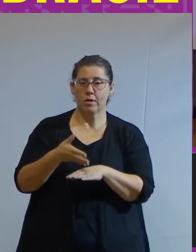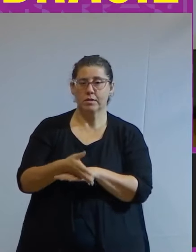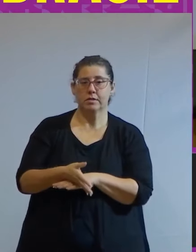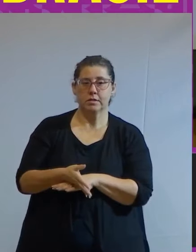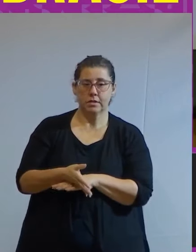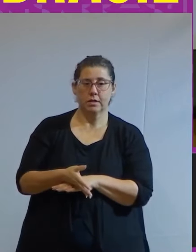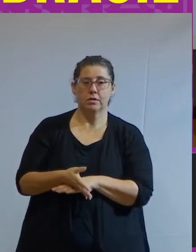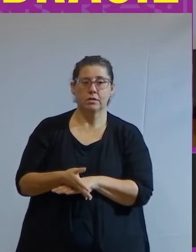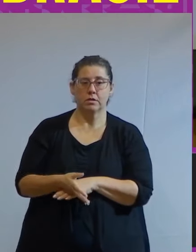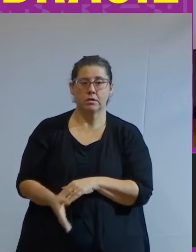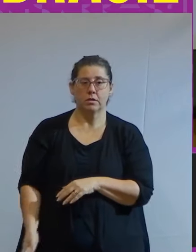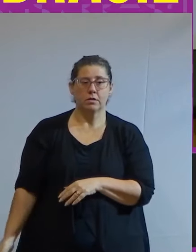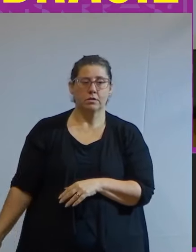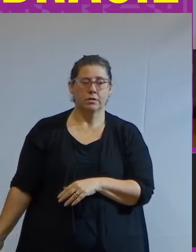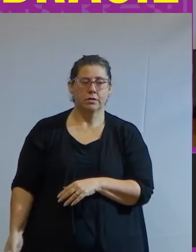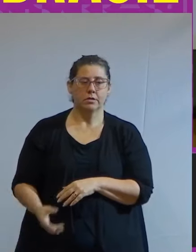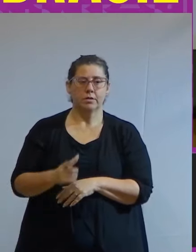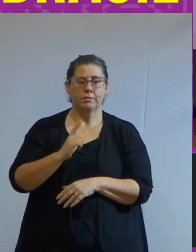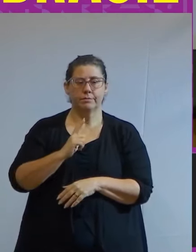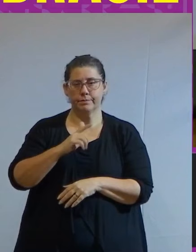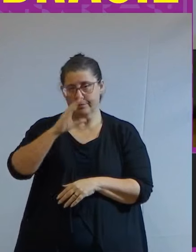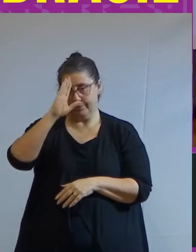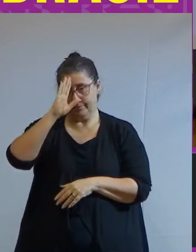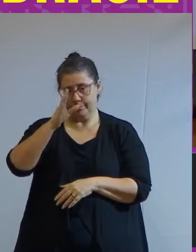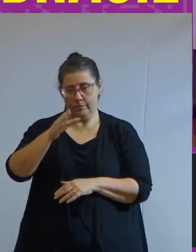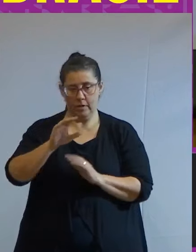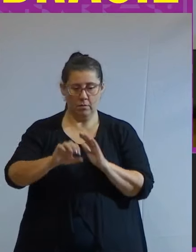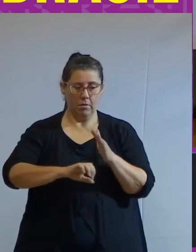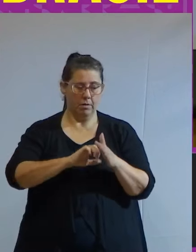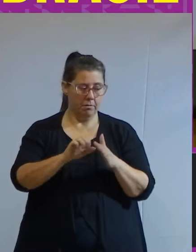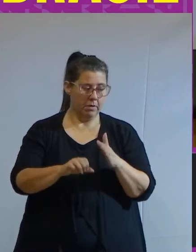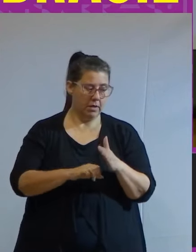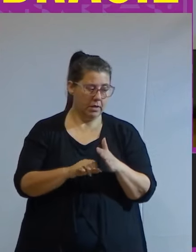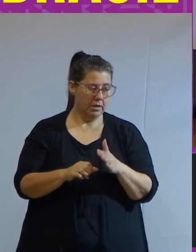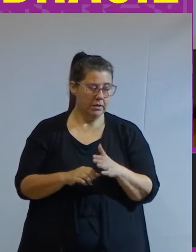a ter principalmente uma empresa sair